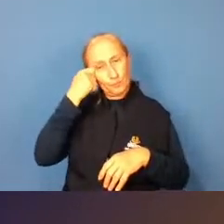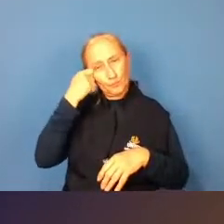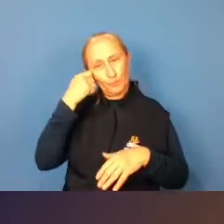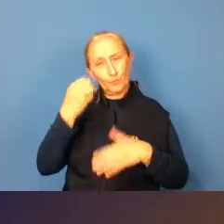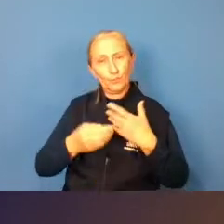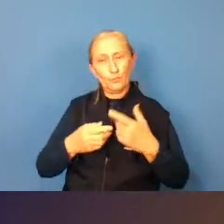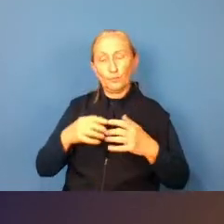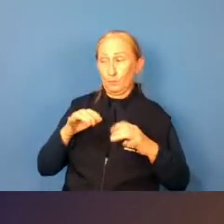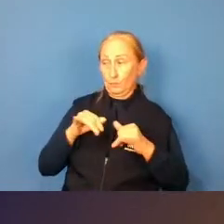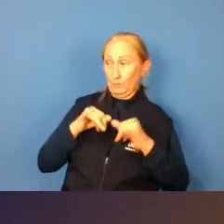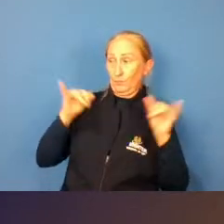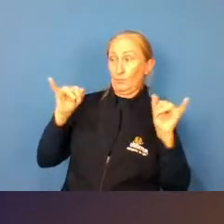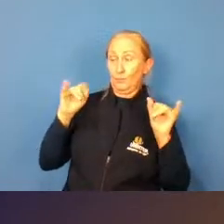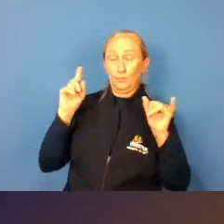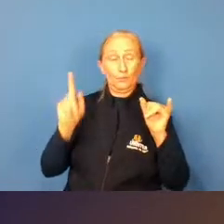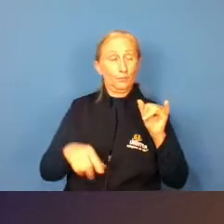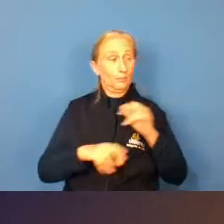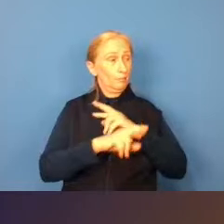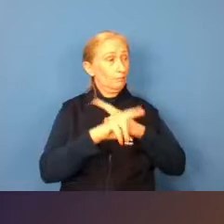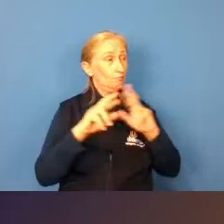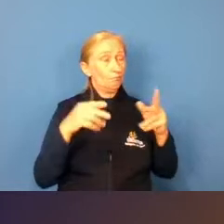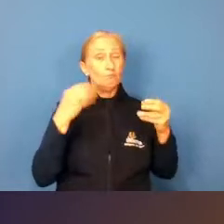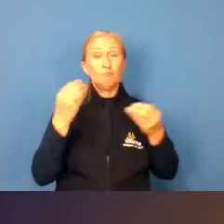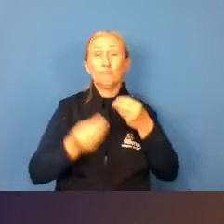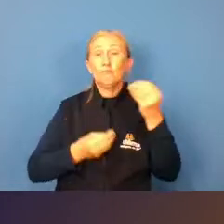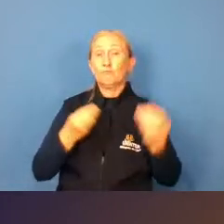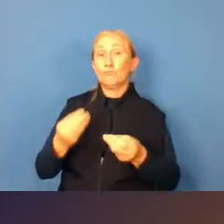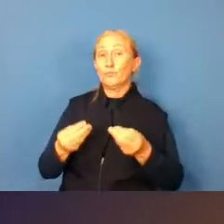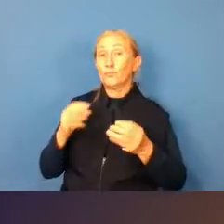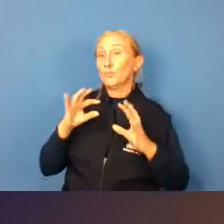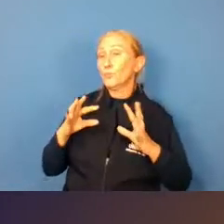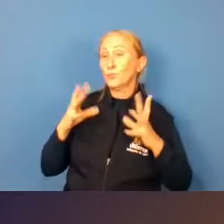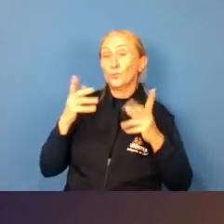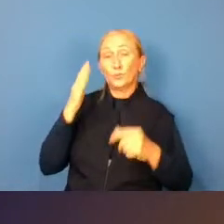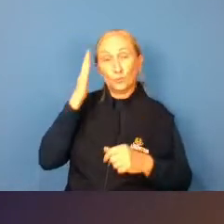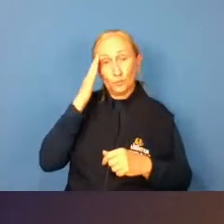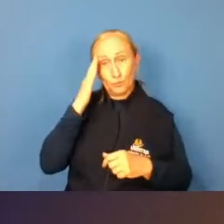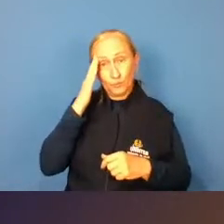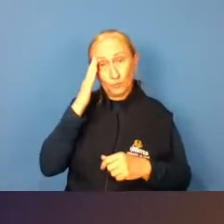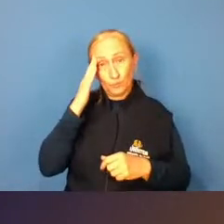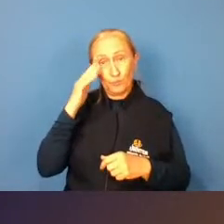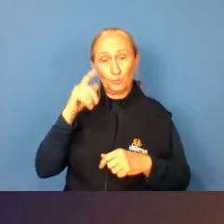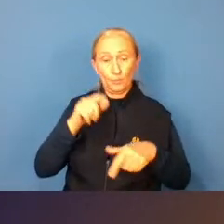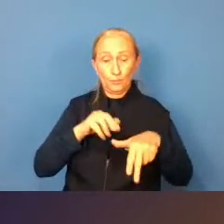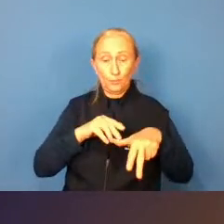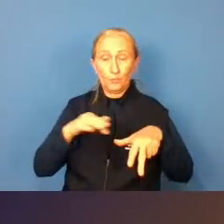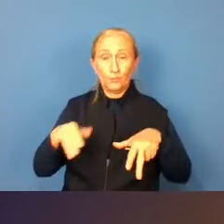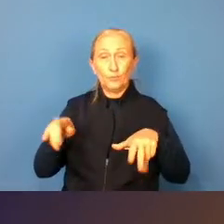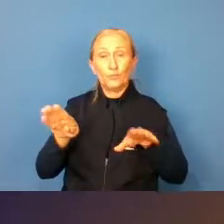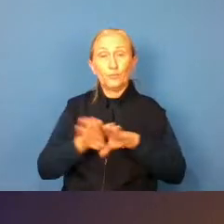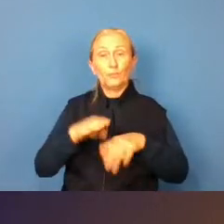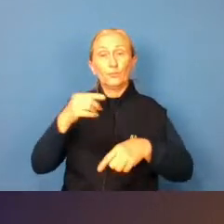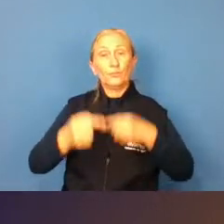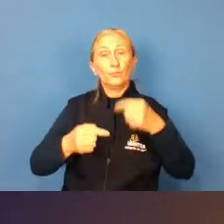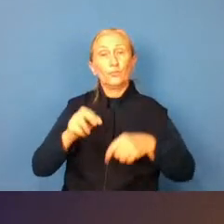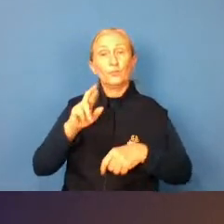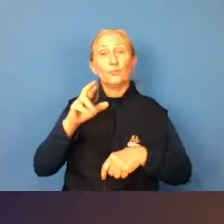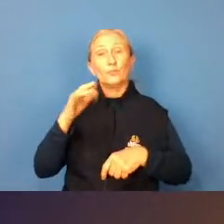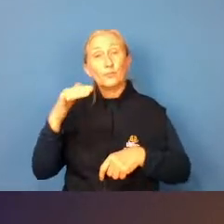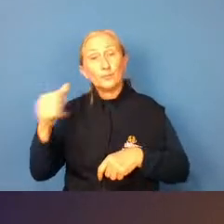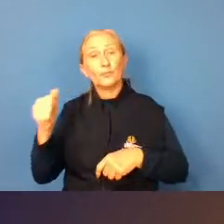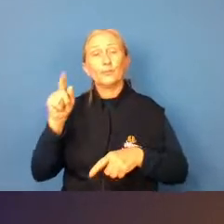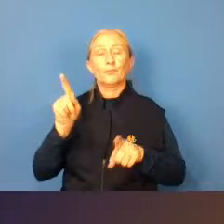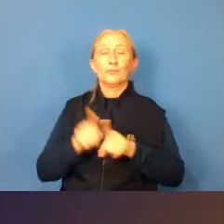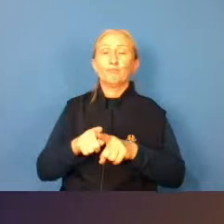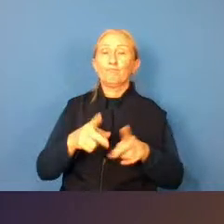choca ali com essas diferenças como que é entender isso tudo então além do gênero a gente também tem discutir raça que